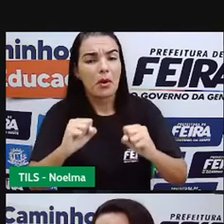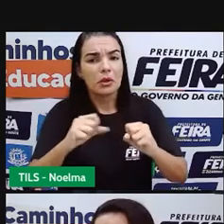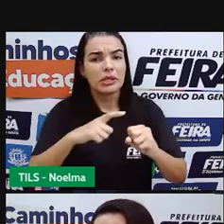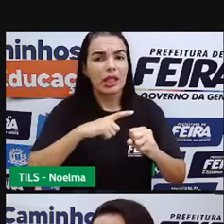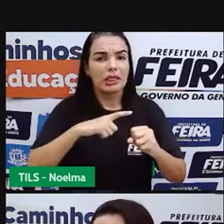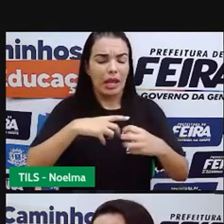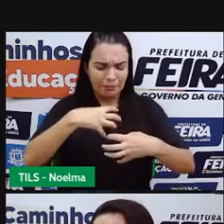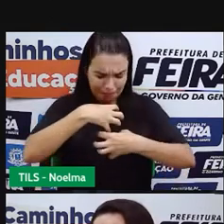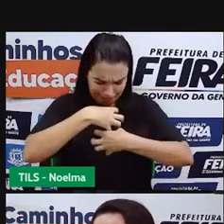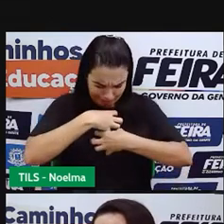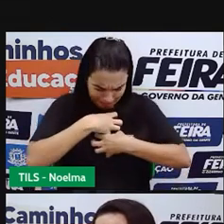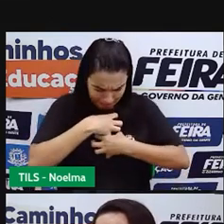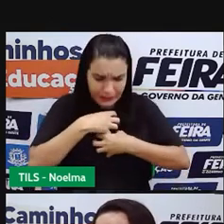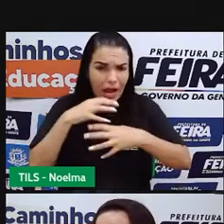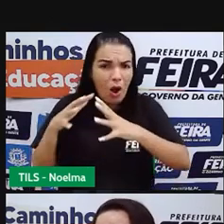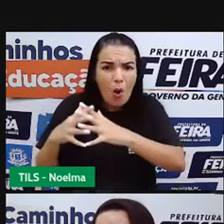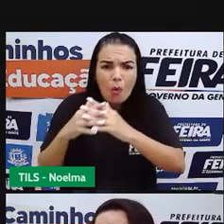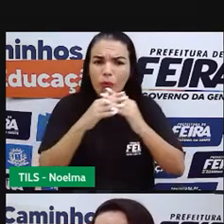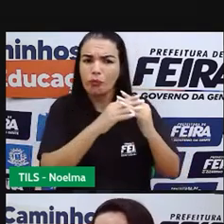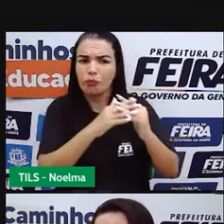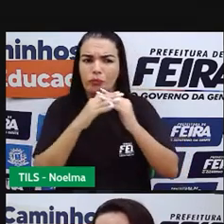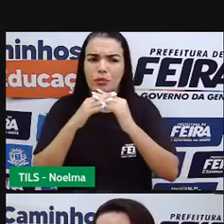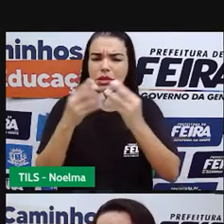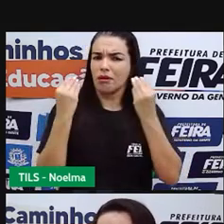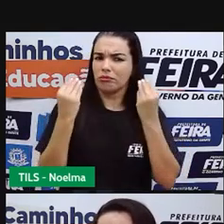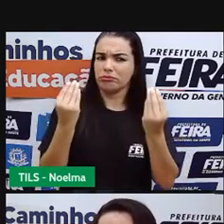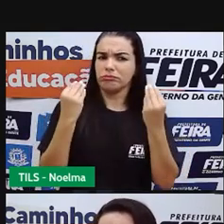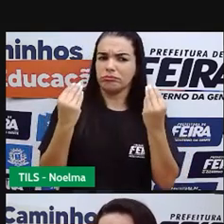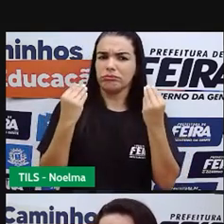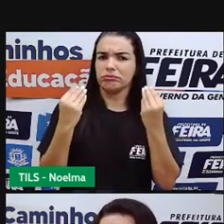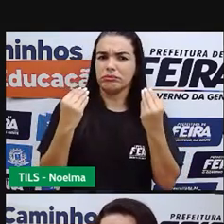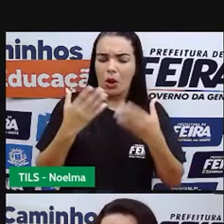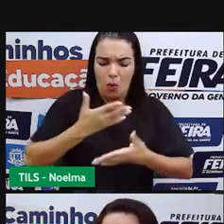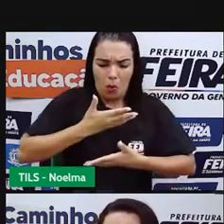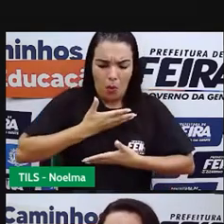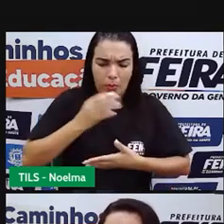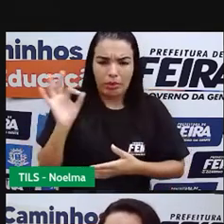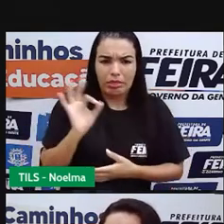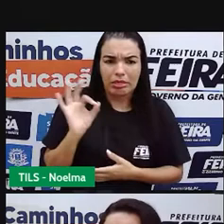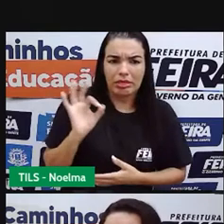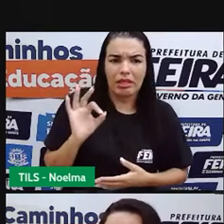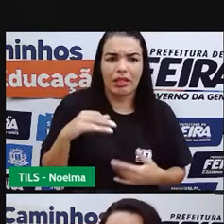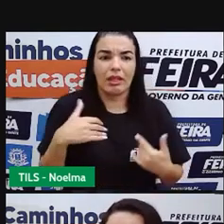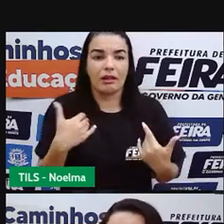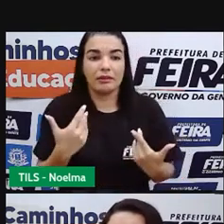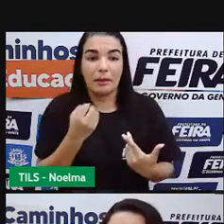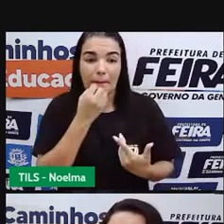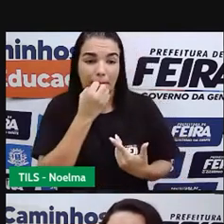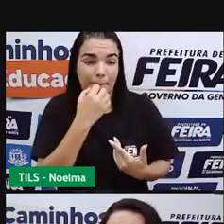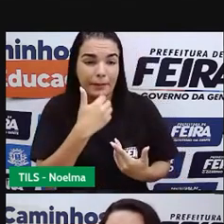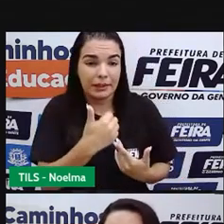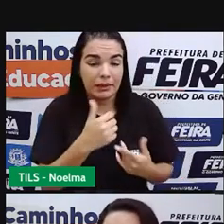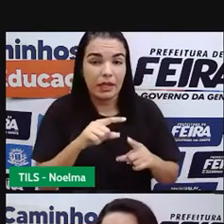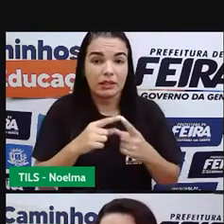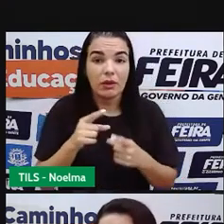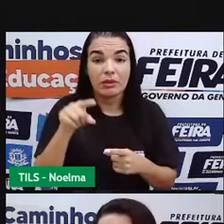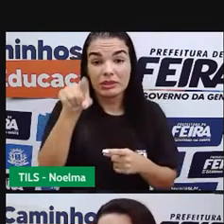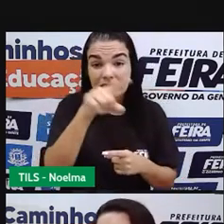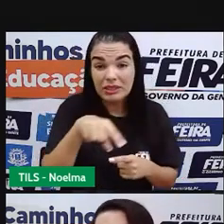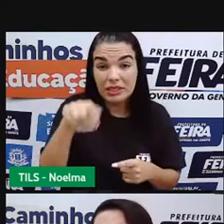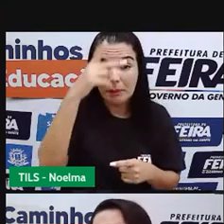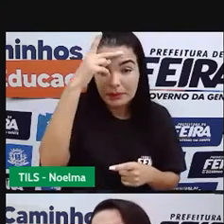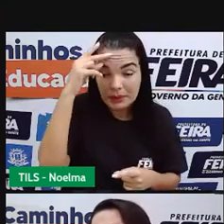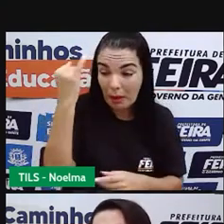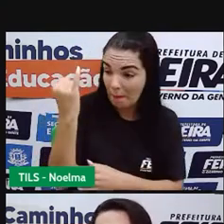pessoas se sintam confusas, né? E insatisfeitas com o seu próprio corpo. Então, sempre quando você está magra, as pessoas vão